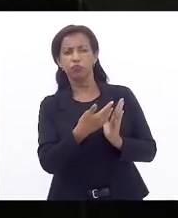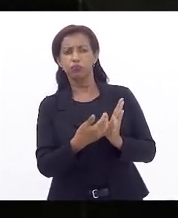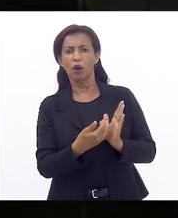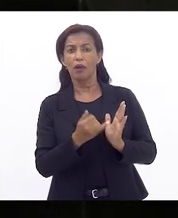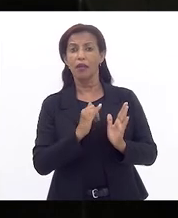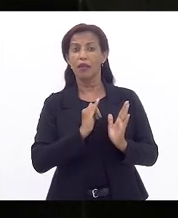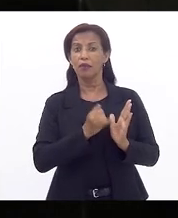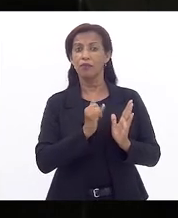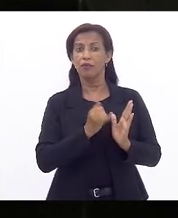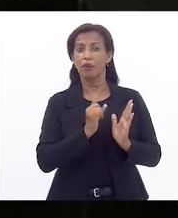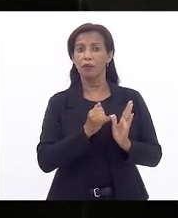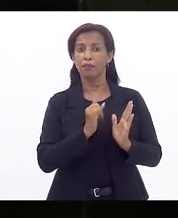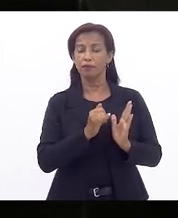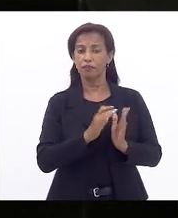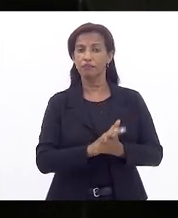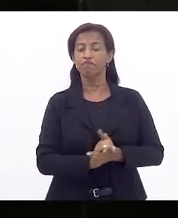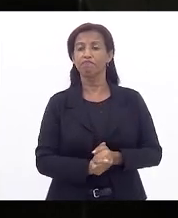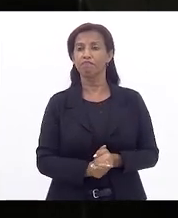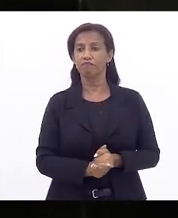informações